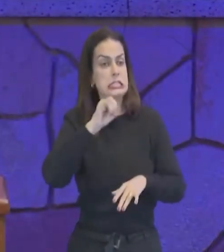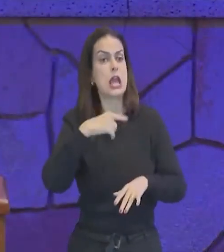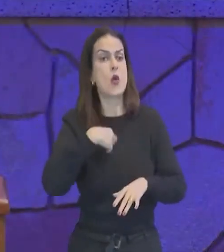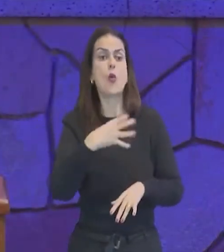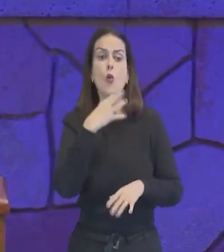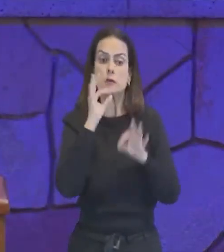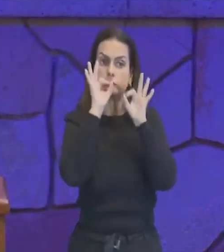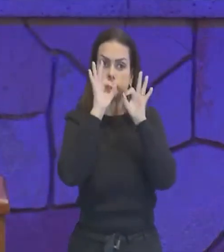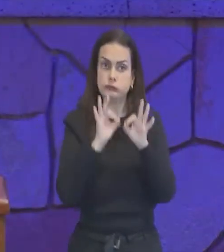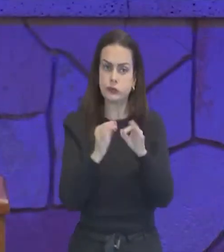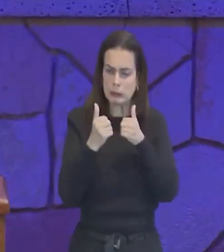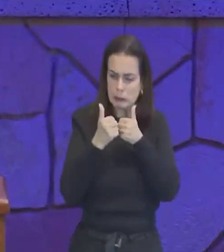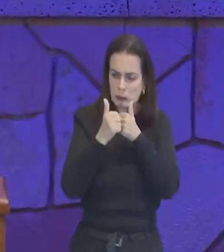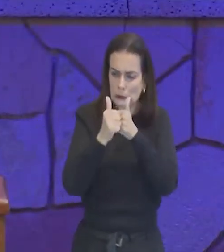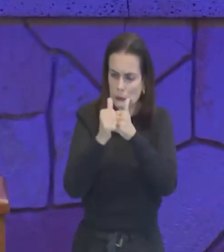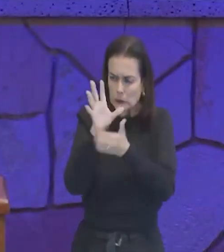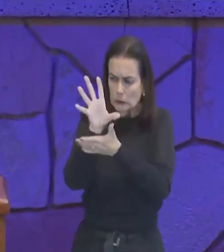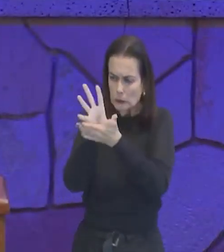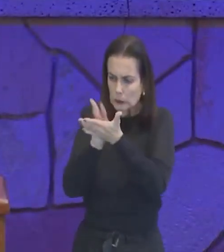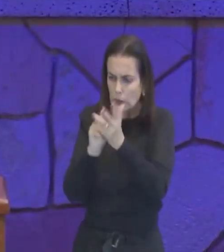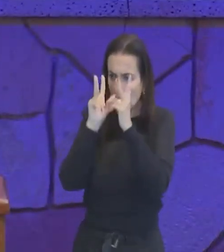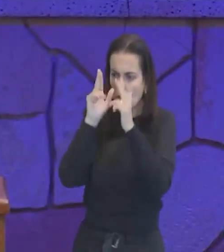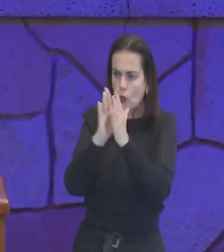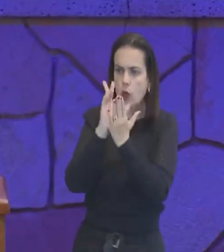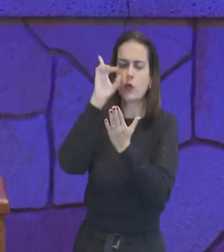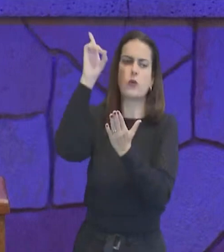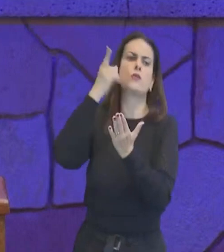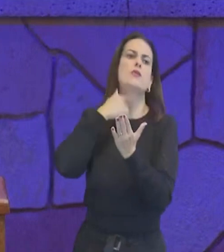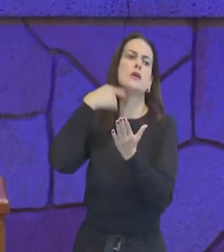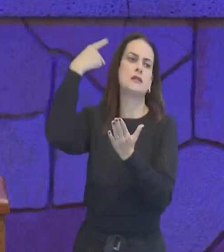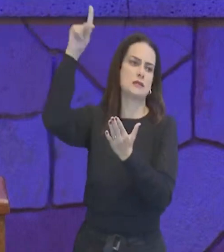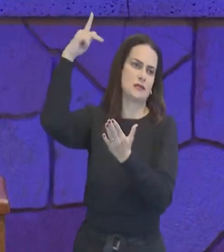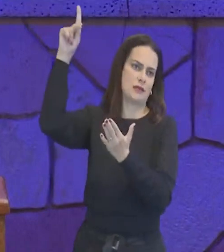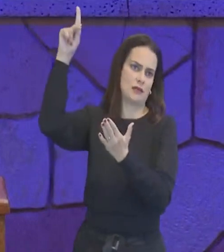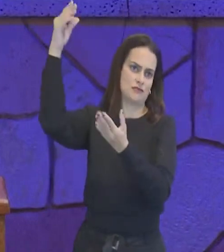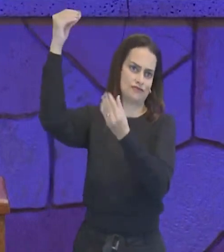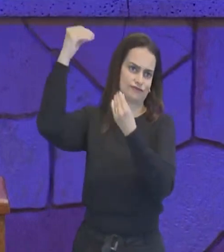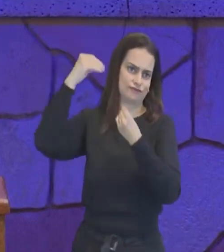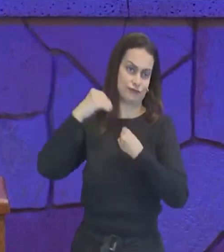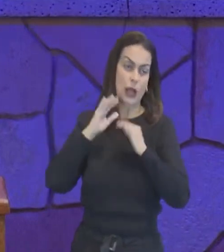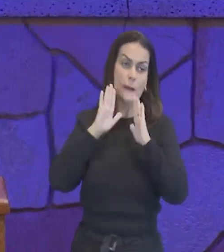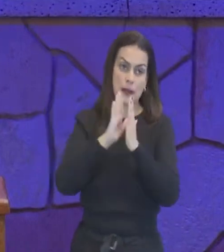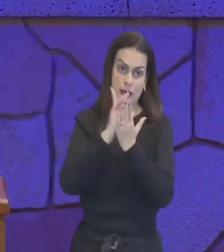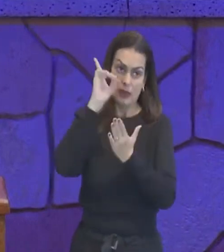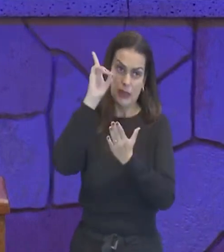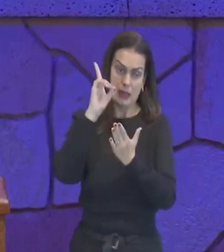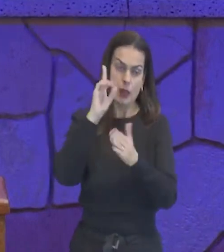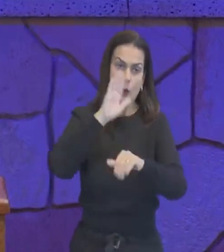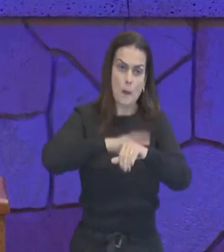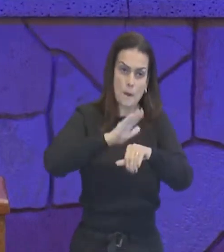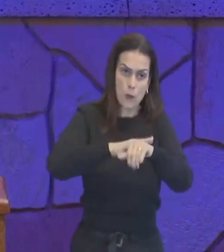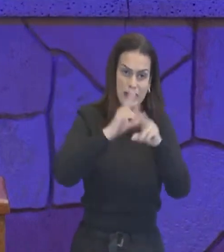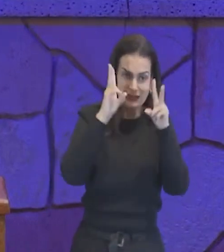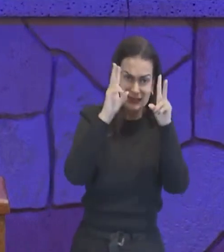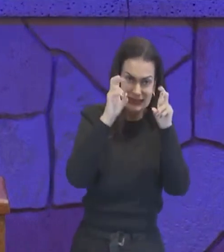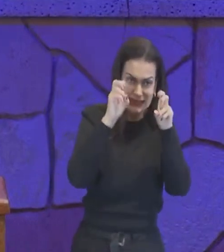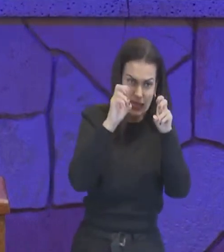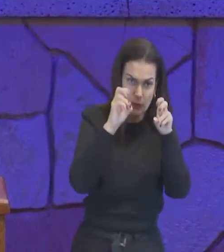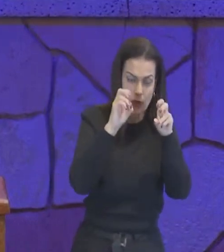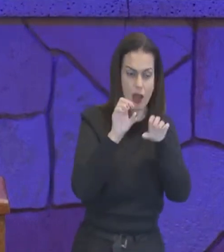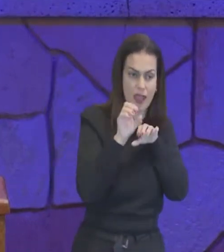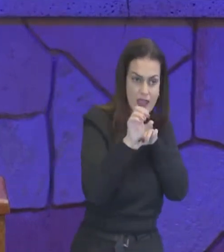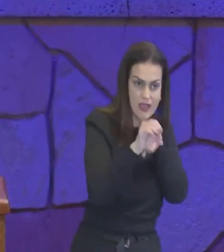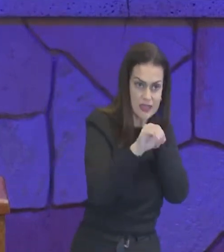assim seguir aquilo que ela prescreve. Mas a palavra de Deus, quando trabalha a questão do ensino e da